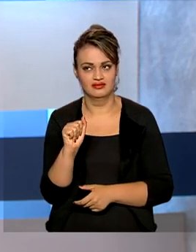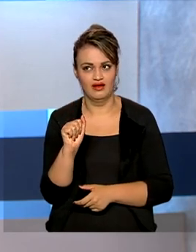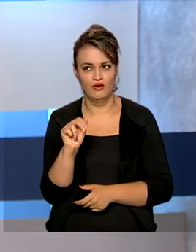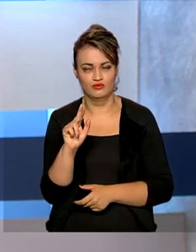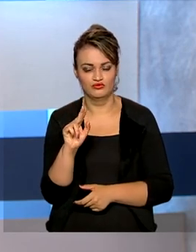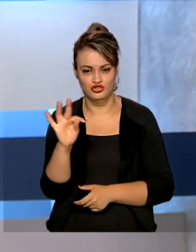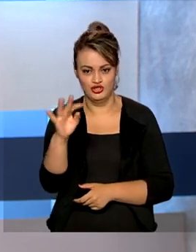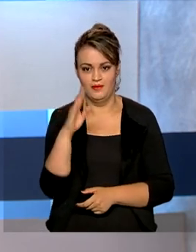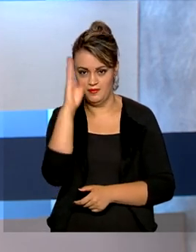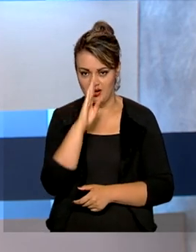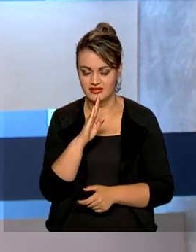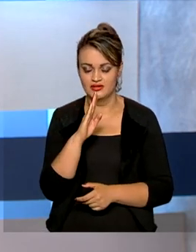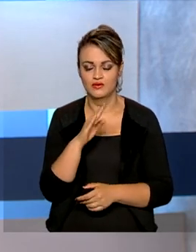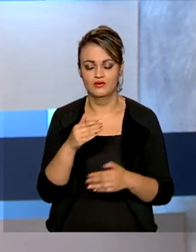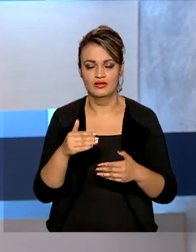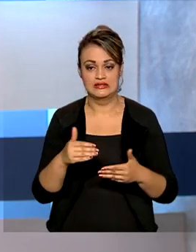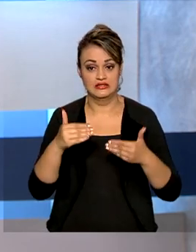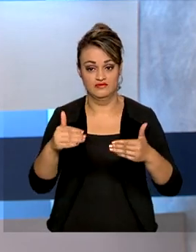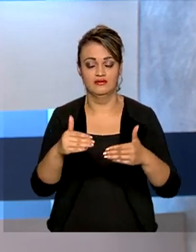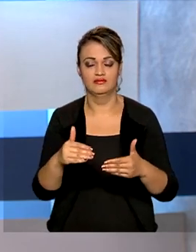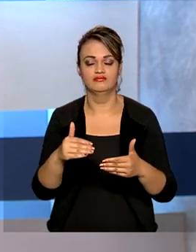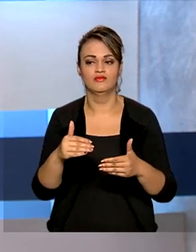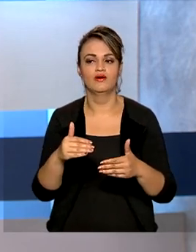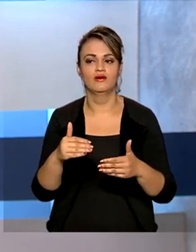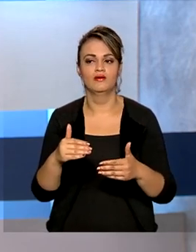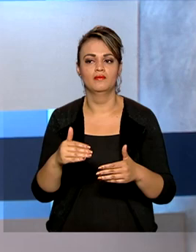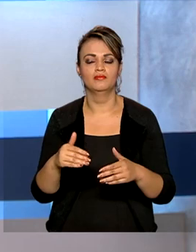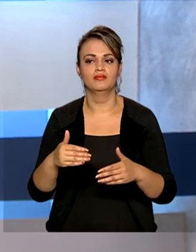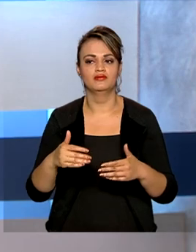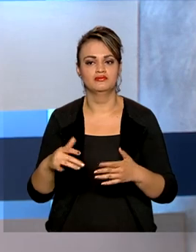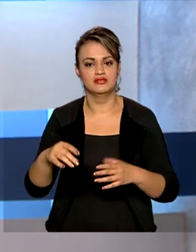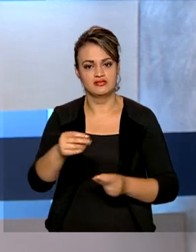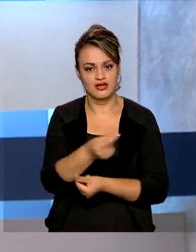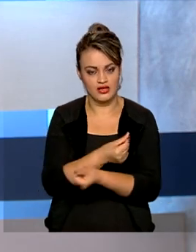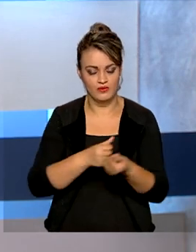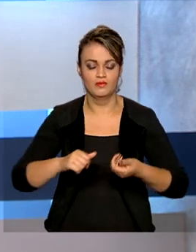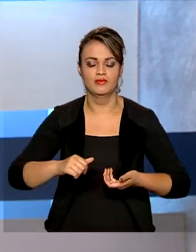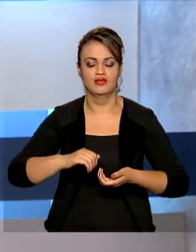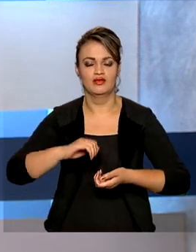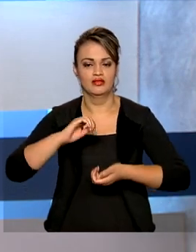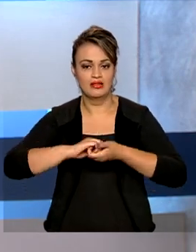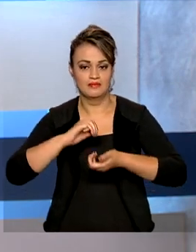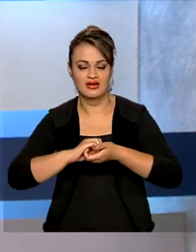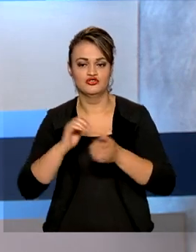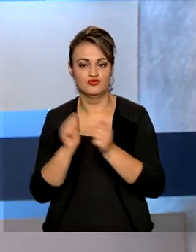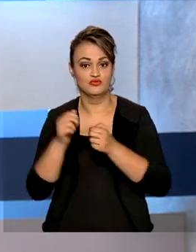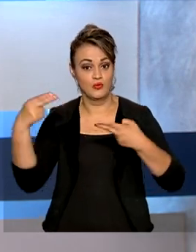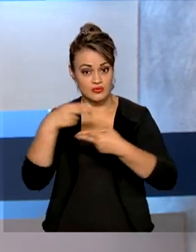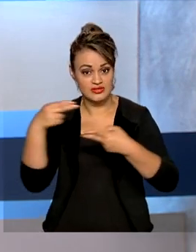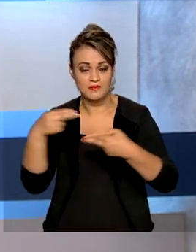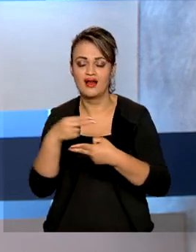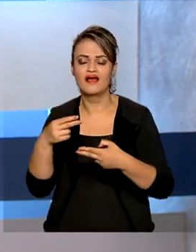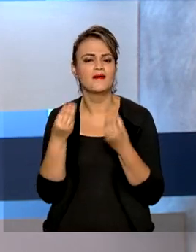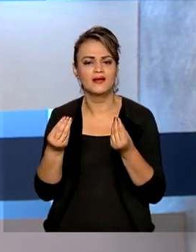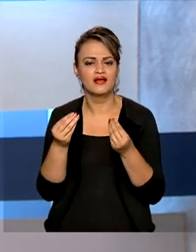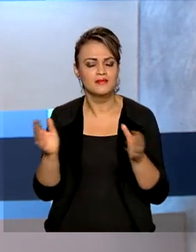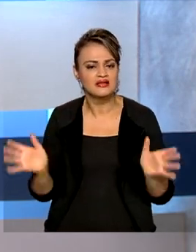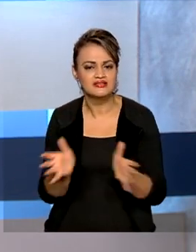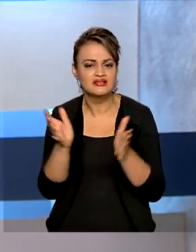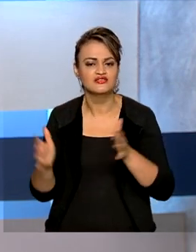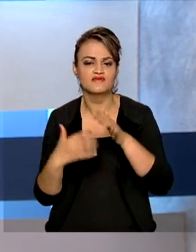Economia, e também apoiado pelo Itamaraty e pelo SEBRAE, aproxima empresas inovadoras dos ambientes de negócios